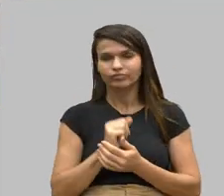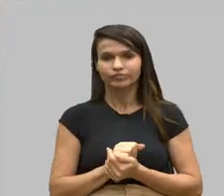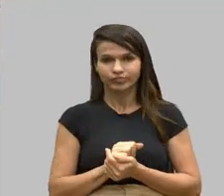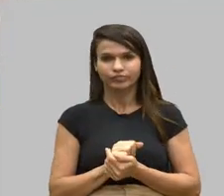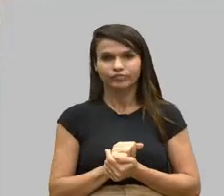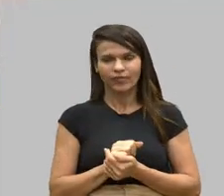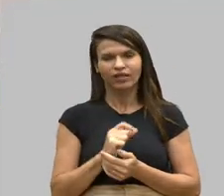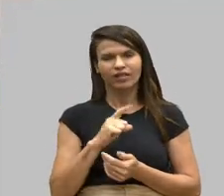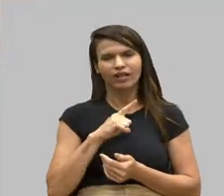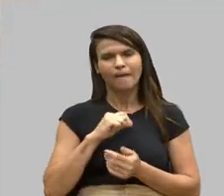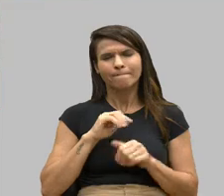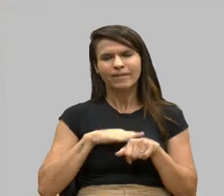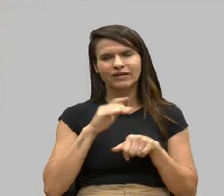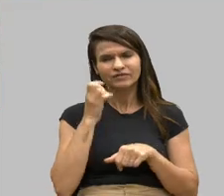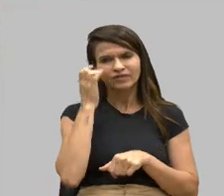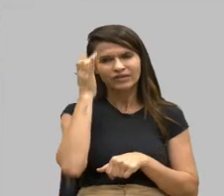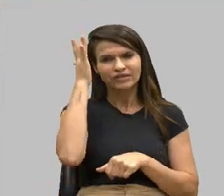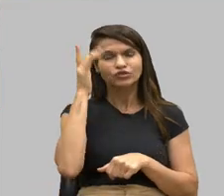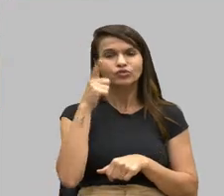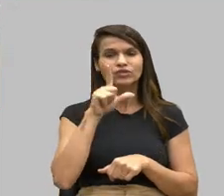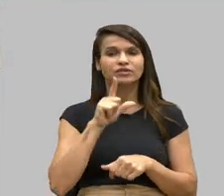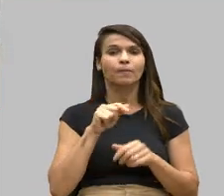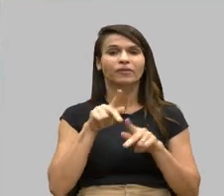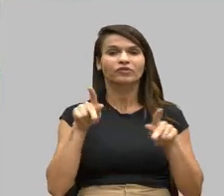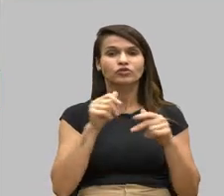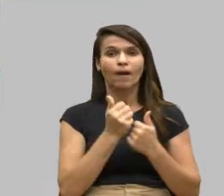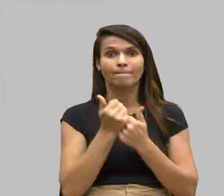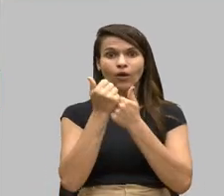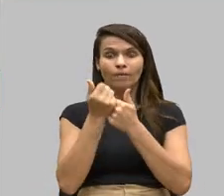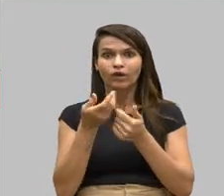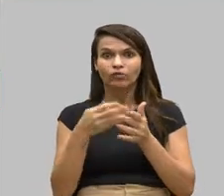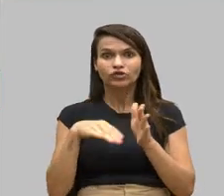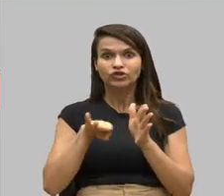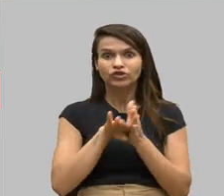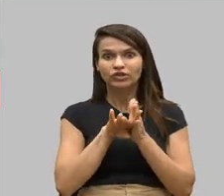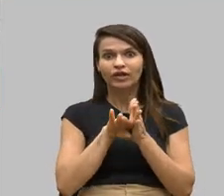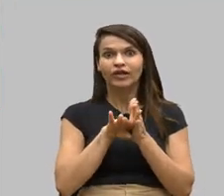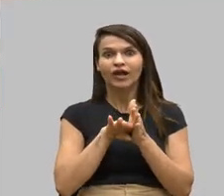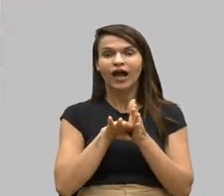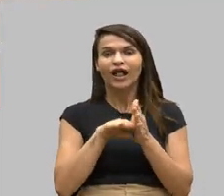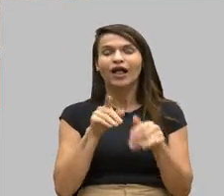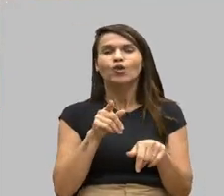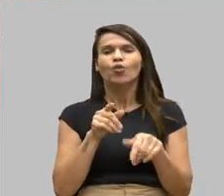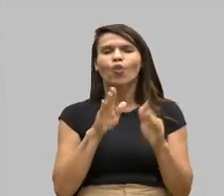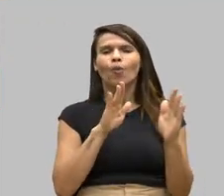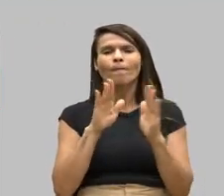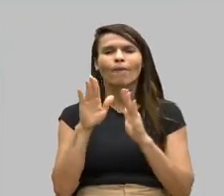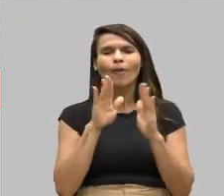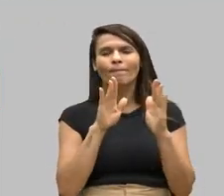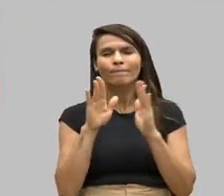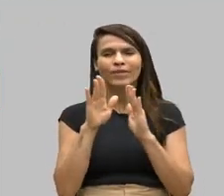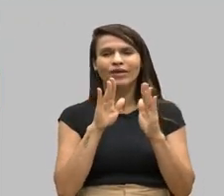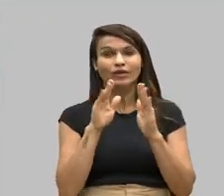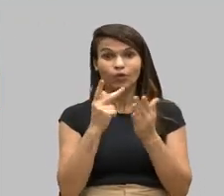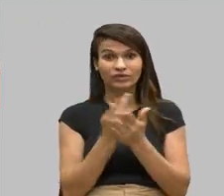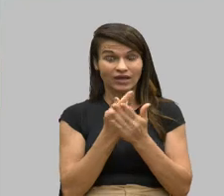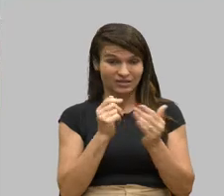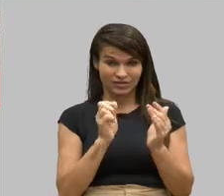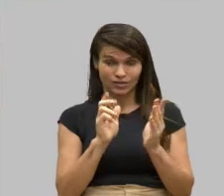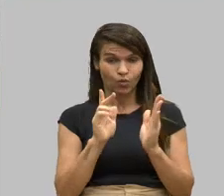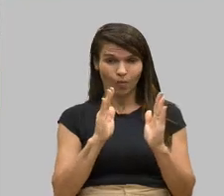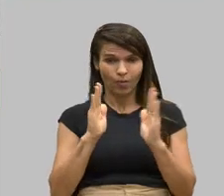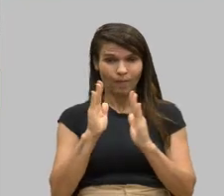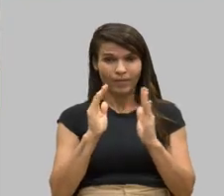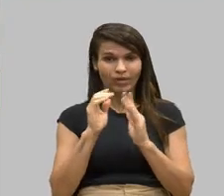facilidade para conseguir professor apoio. Mas, quando chega na hora do intelectual, não conseguem. Igual foi a